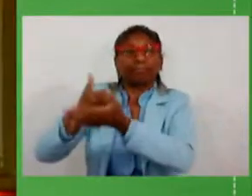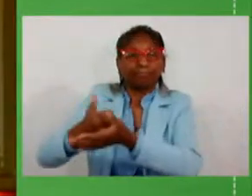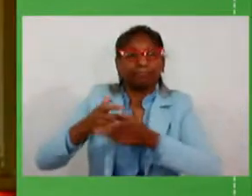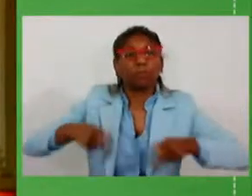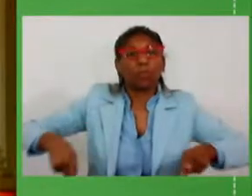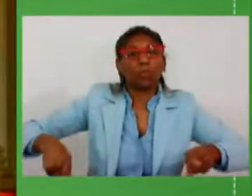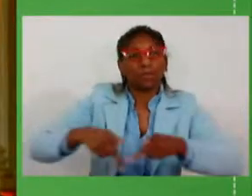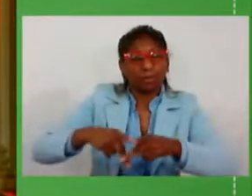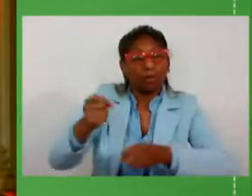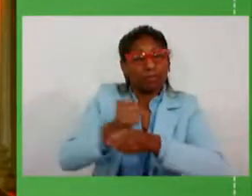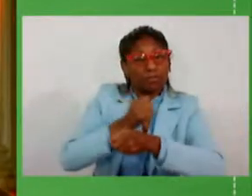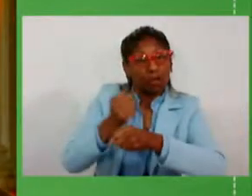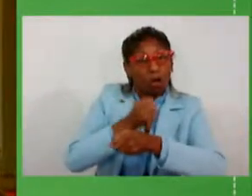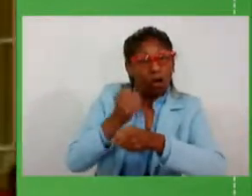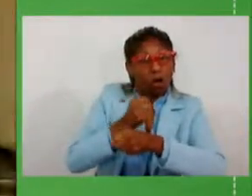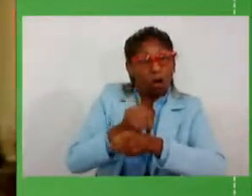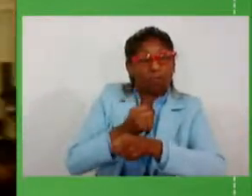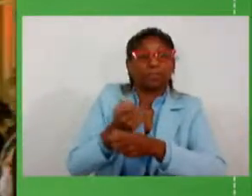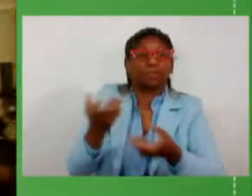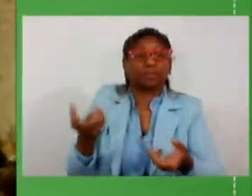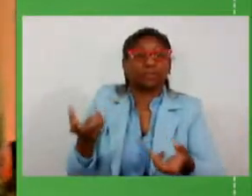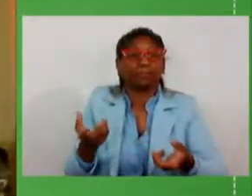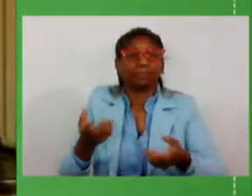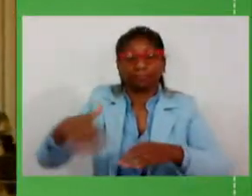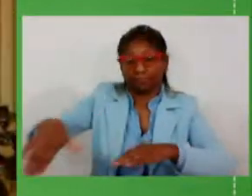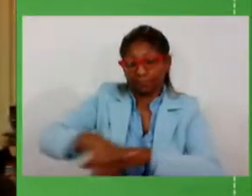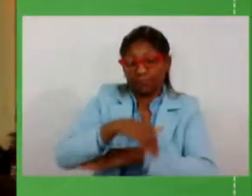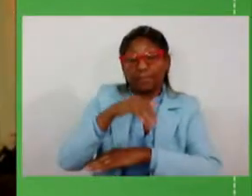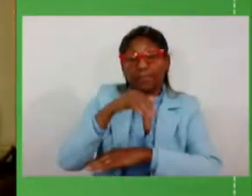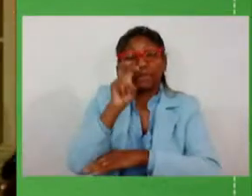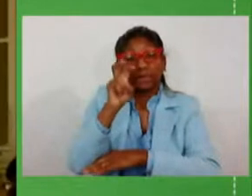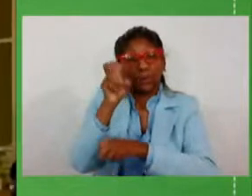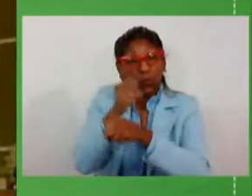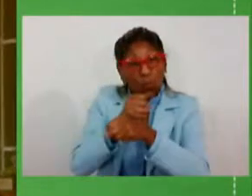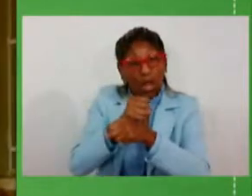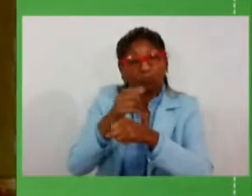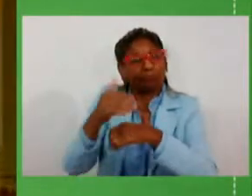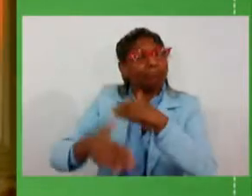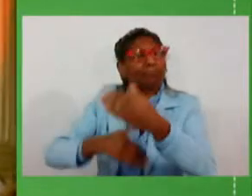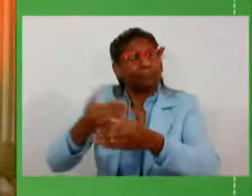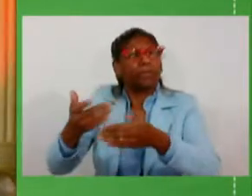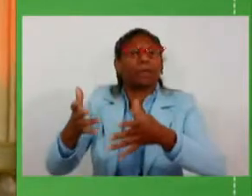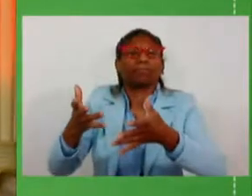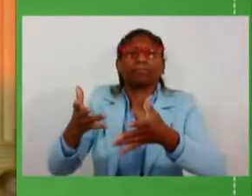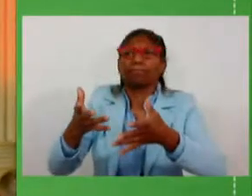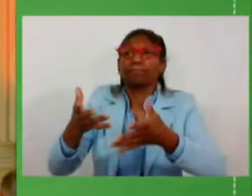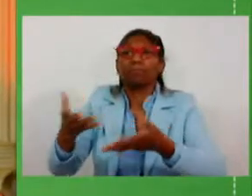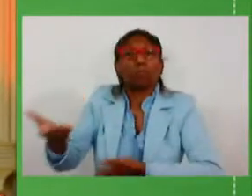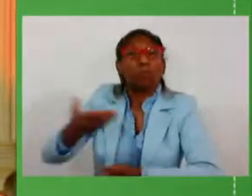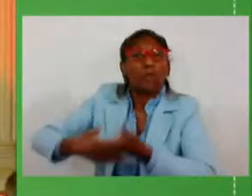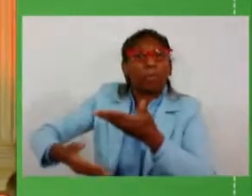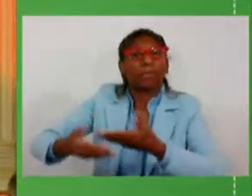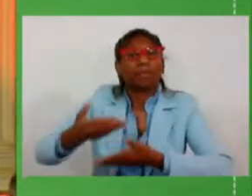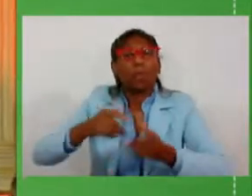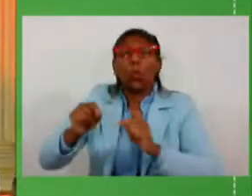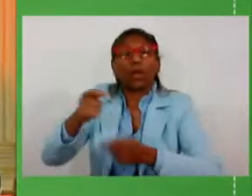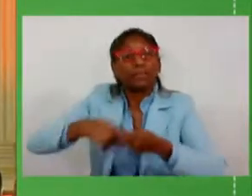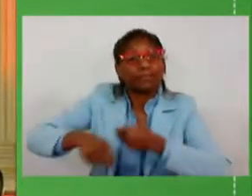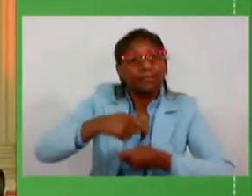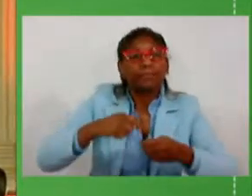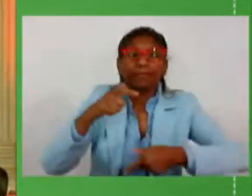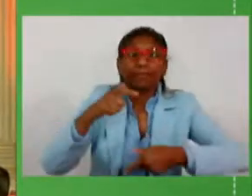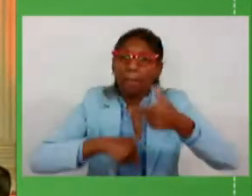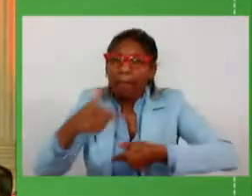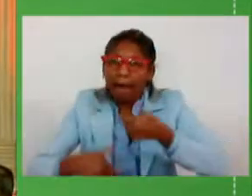obras propriamente ditas nos primeiros cinco anos vão movimentar a nossa economia gerando emprego,